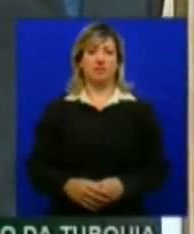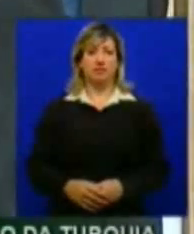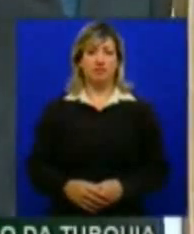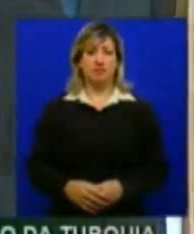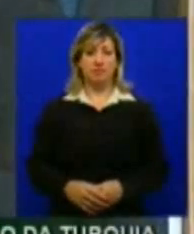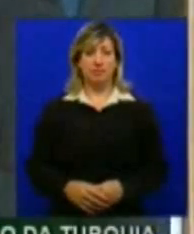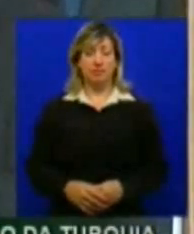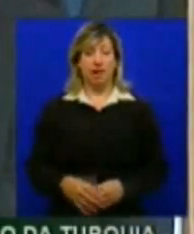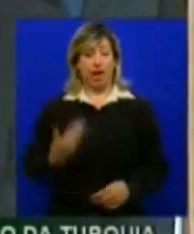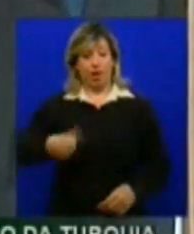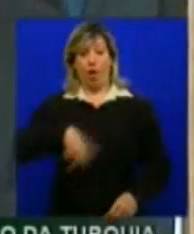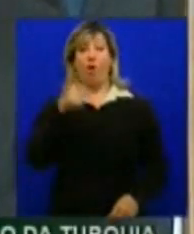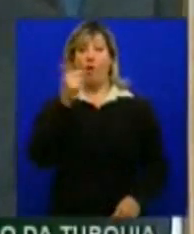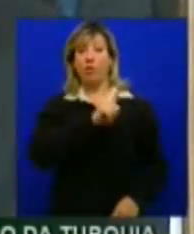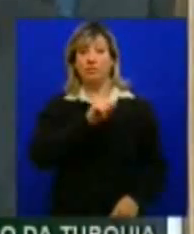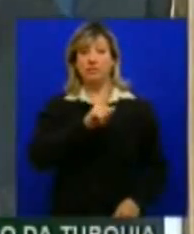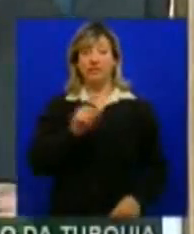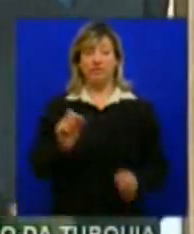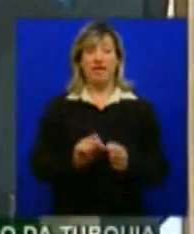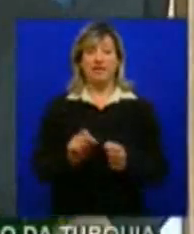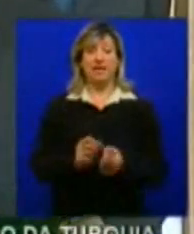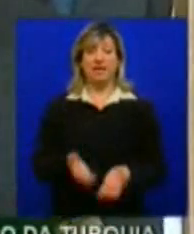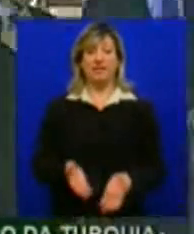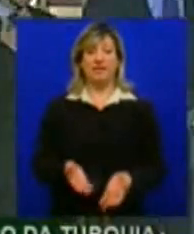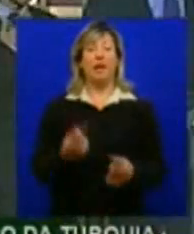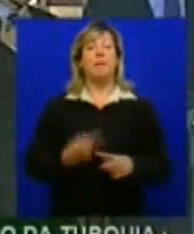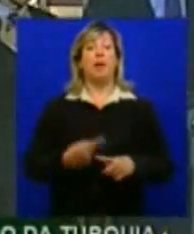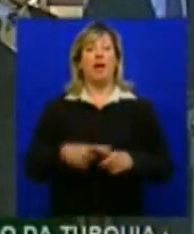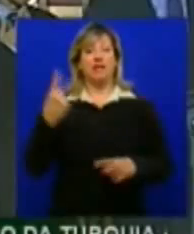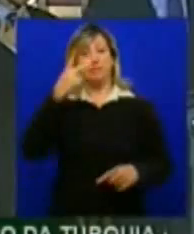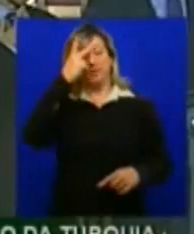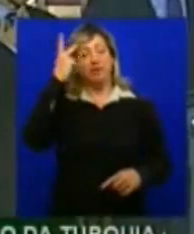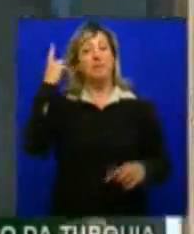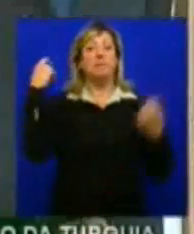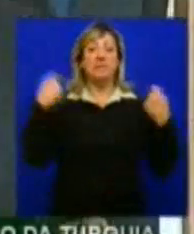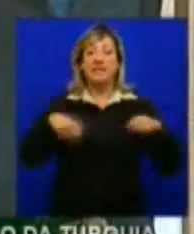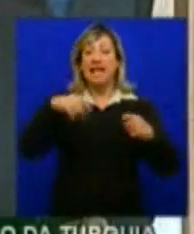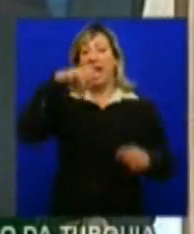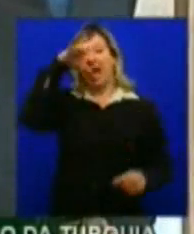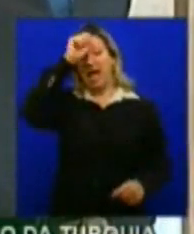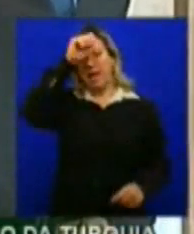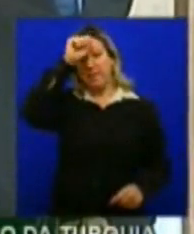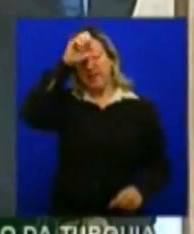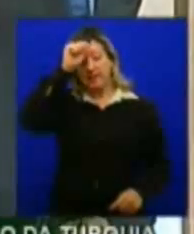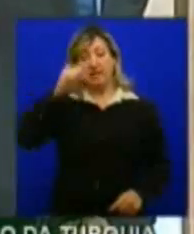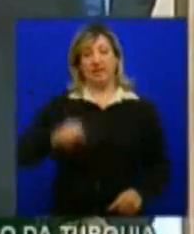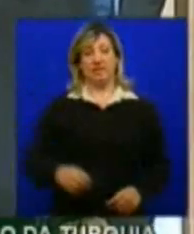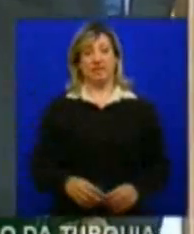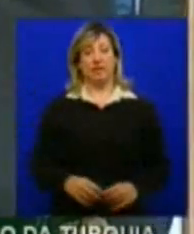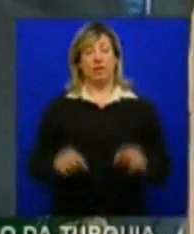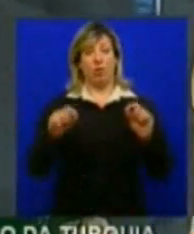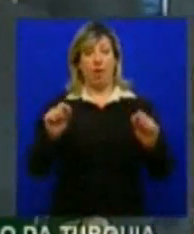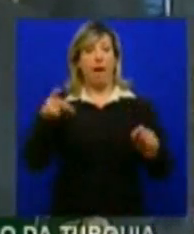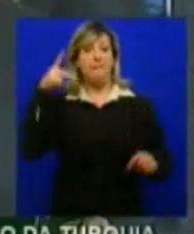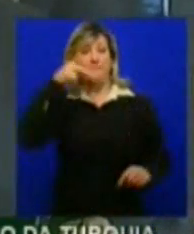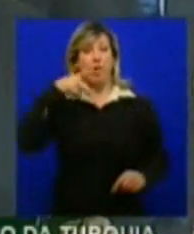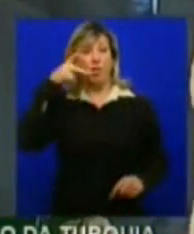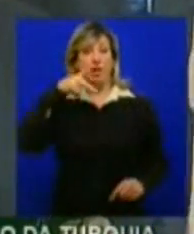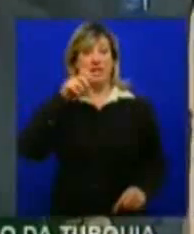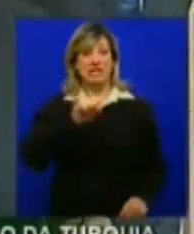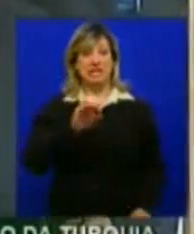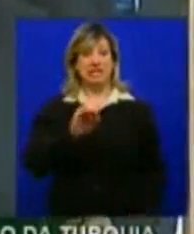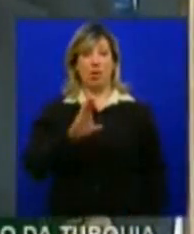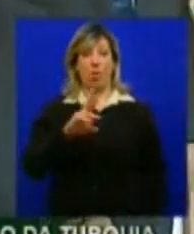Nós conseguimos fazer. Porque as pessoas precisam aprender que a política do século